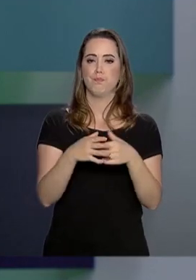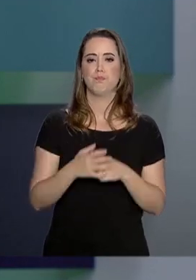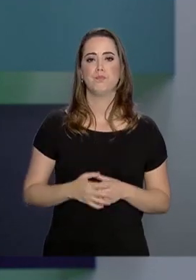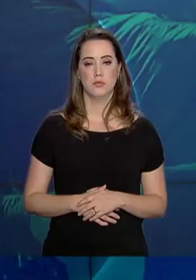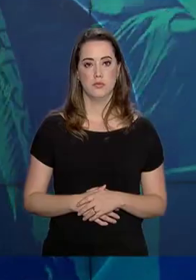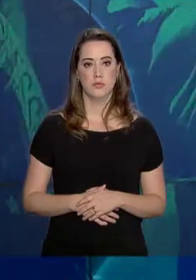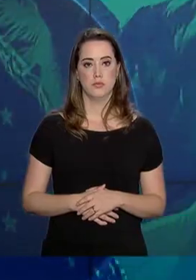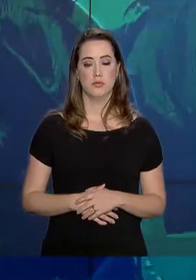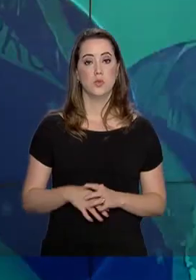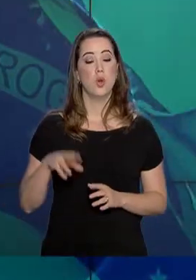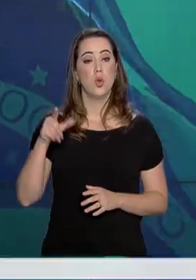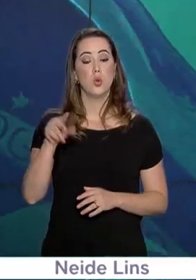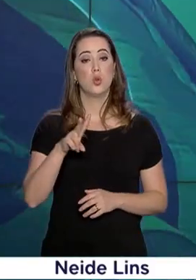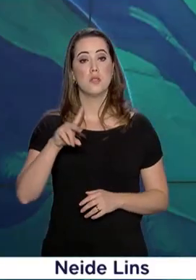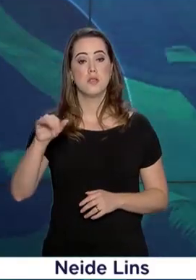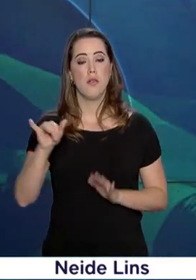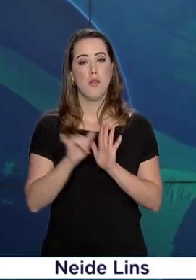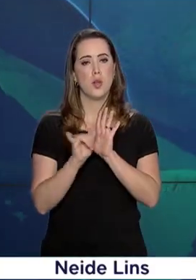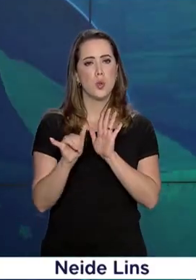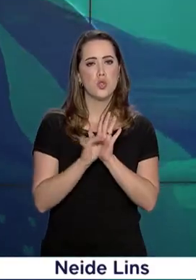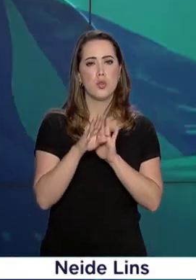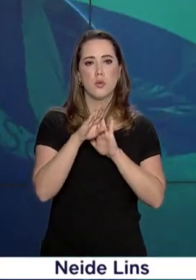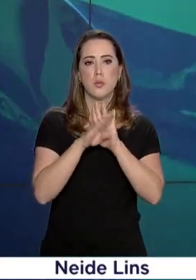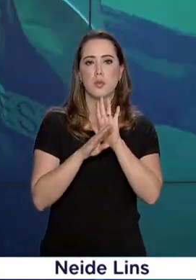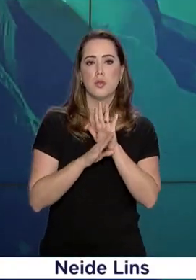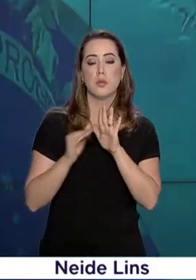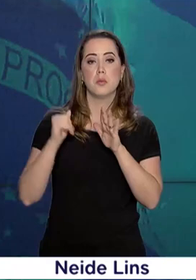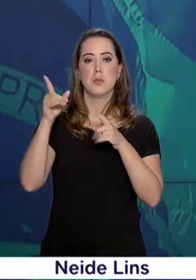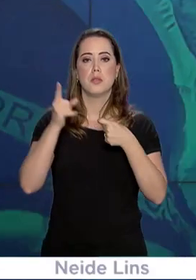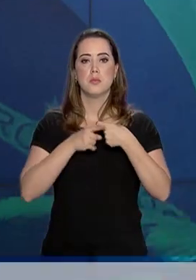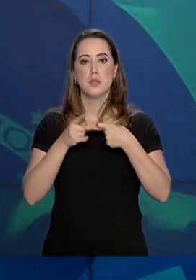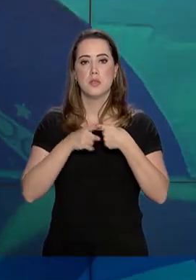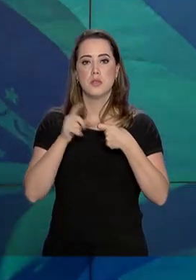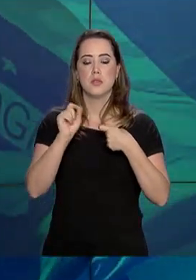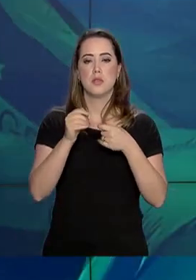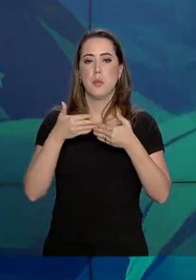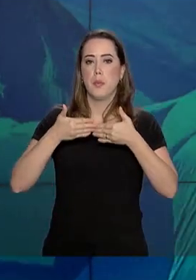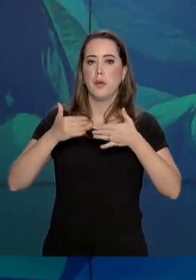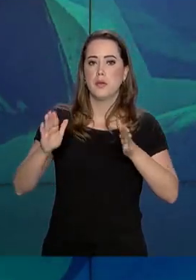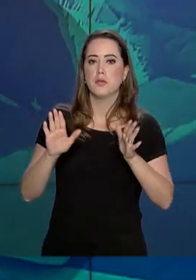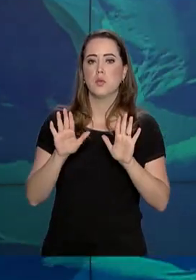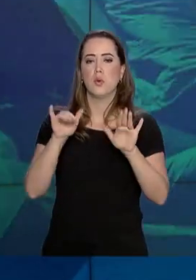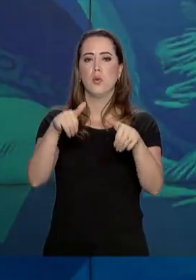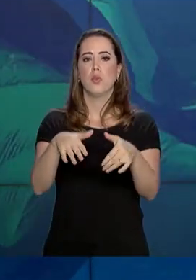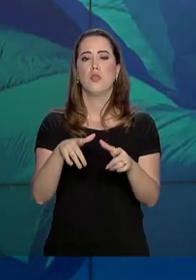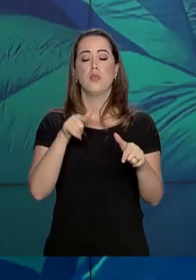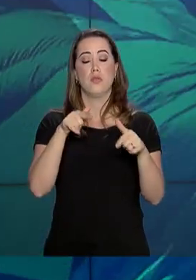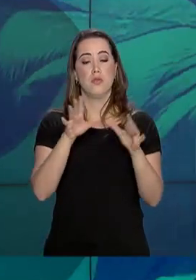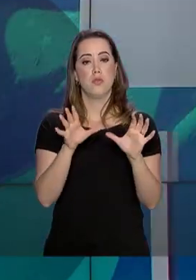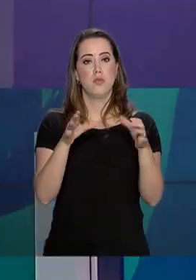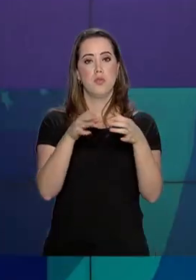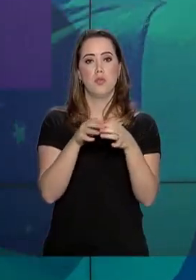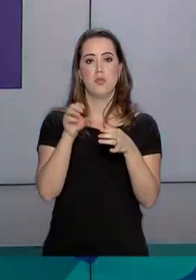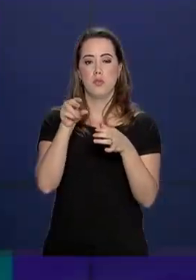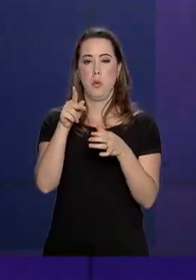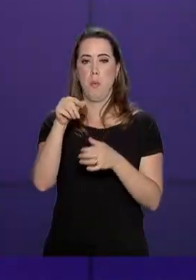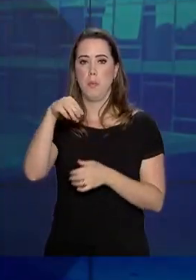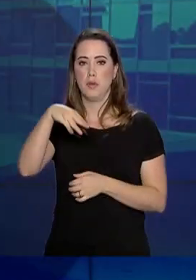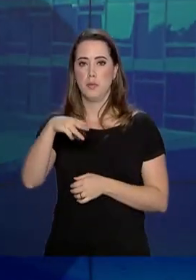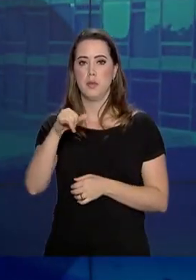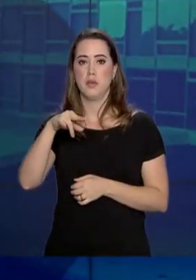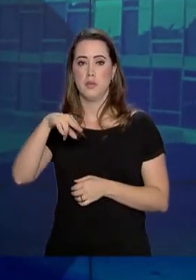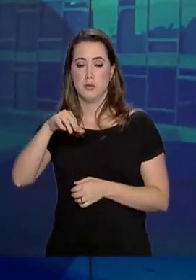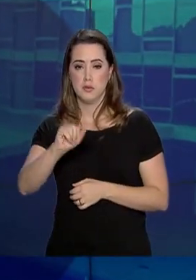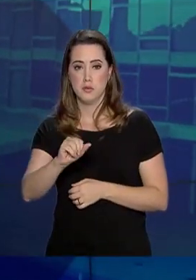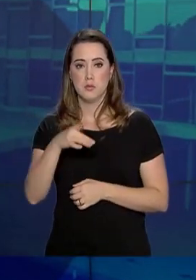organizado. Todas as vagas do edital do programa Mais Médicos, que ficaram abertas com o fim da cooperação com a Organização